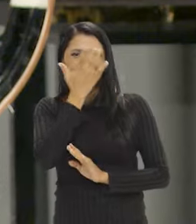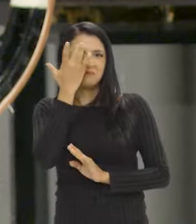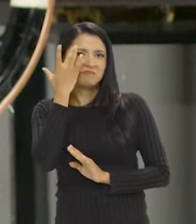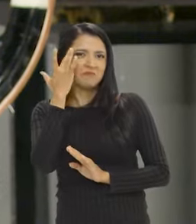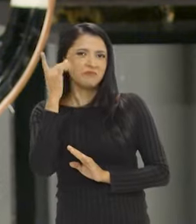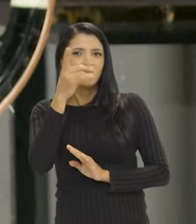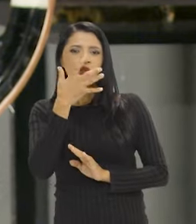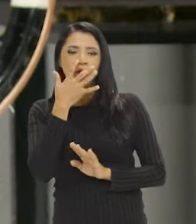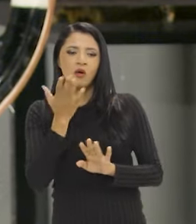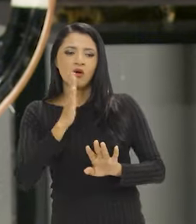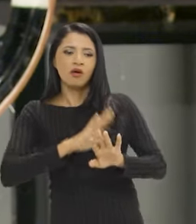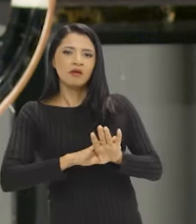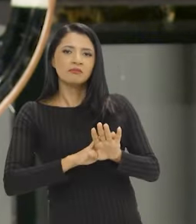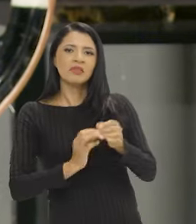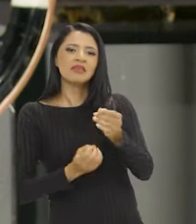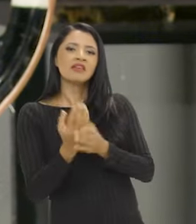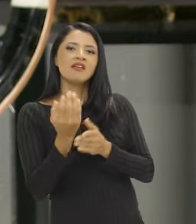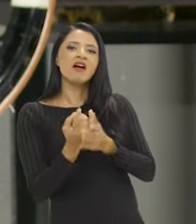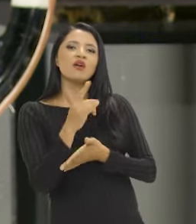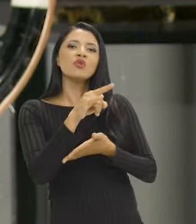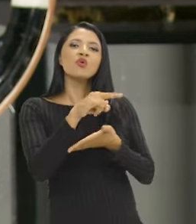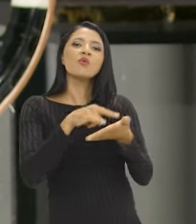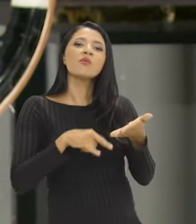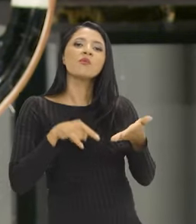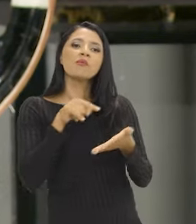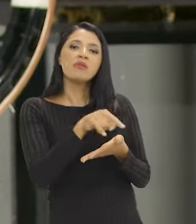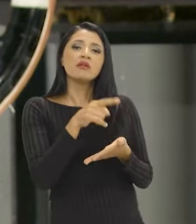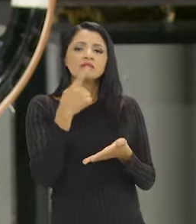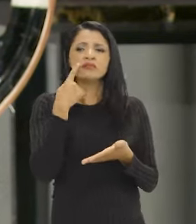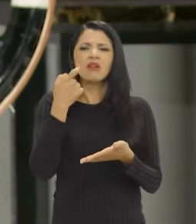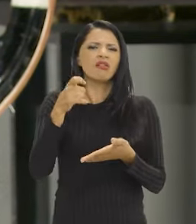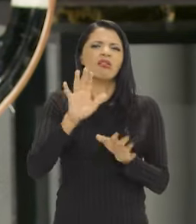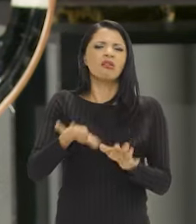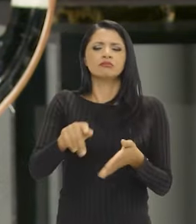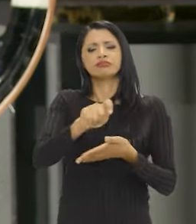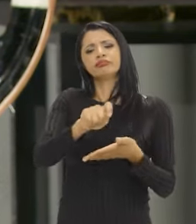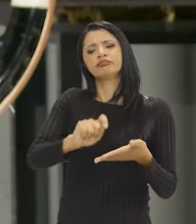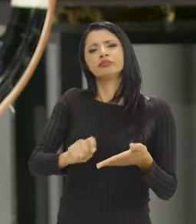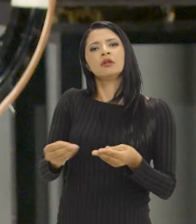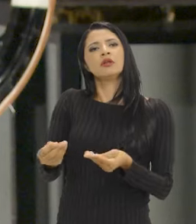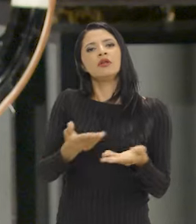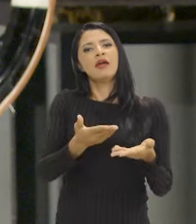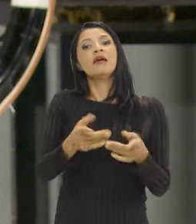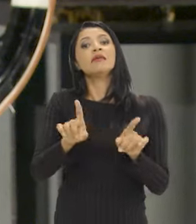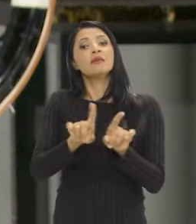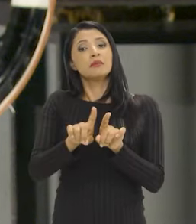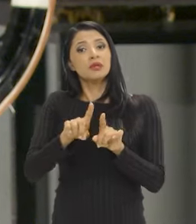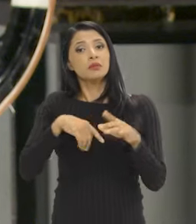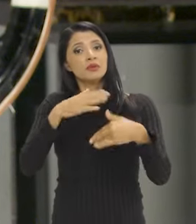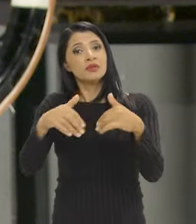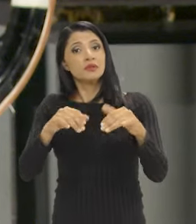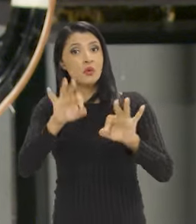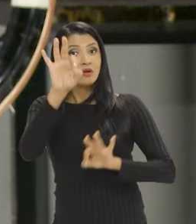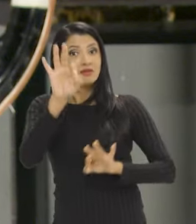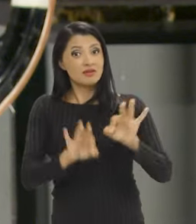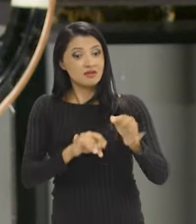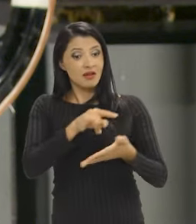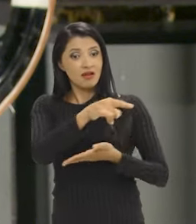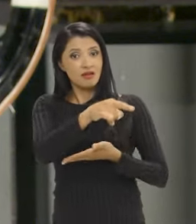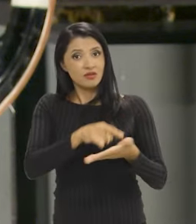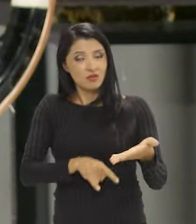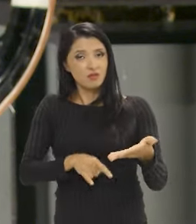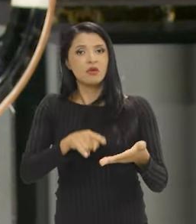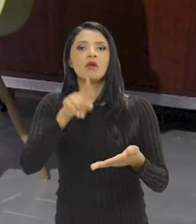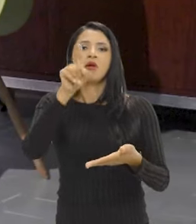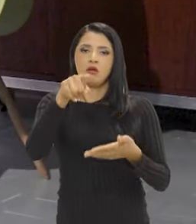de pessoas que forjaram, que elaboraram essa documentação e até mesmo no processo de organização desses